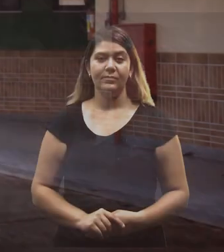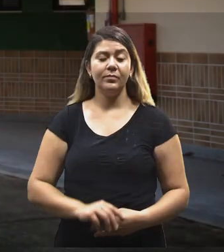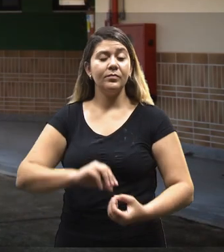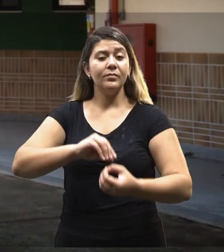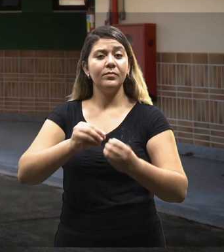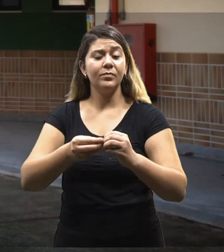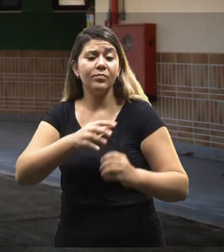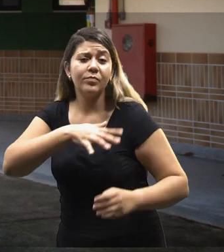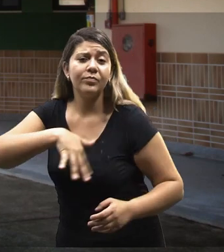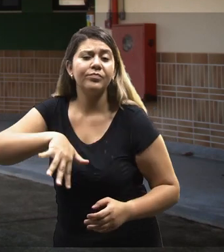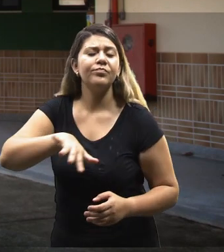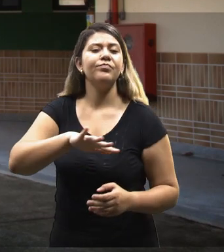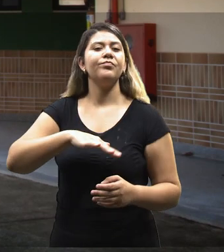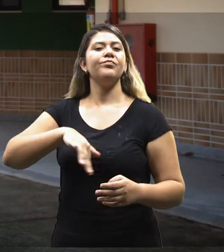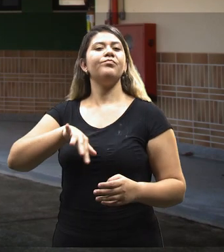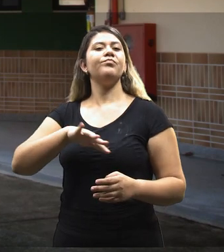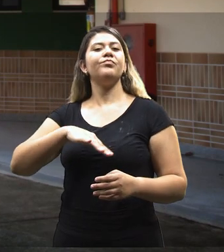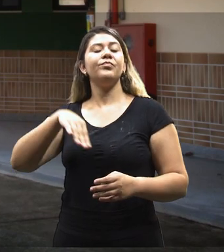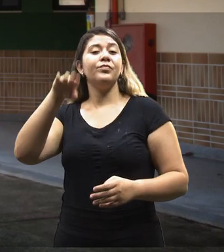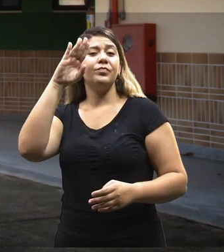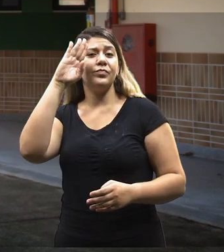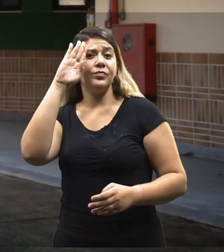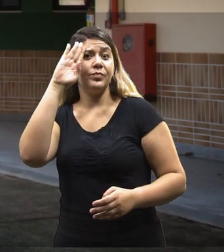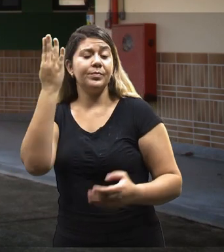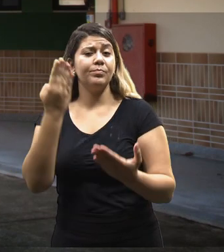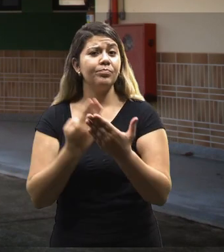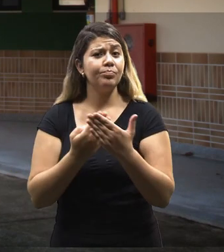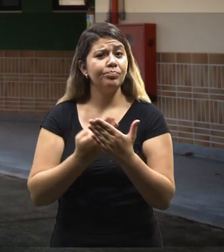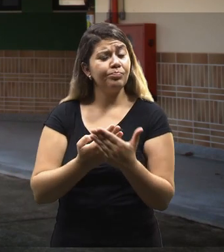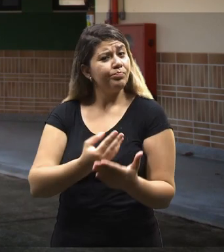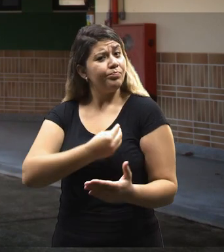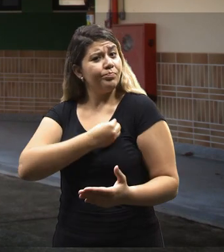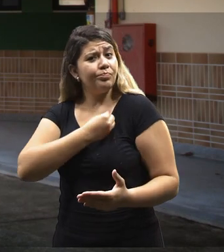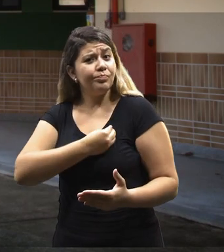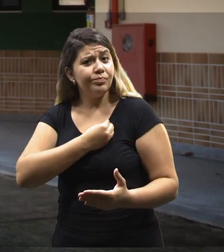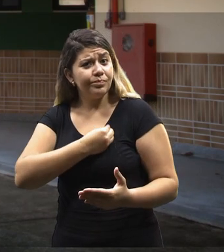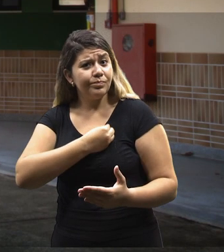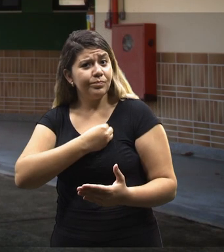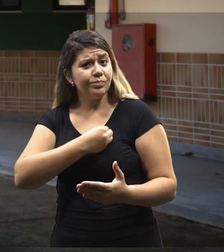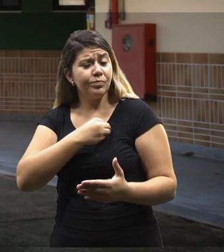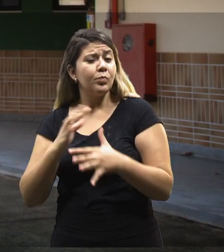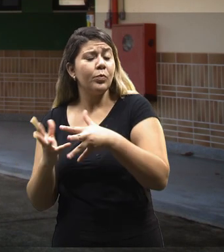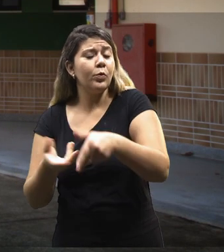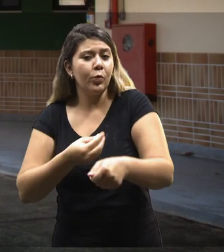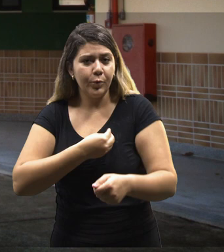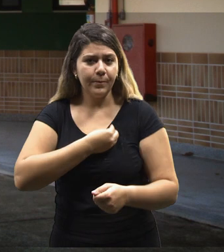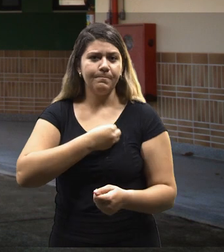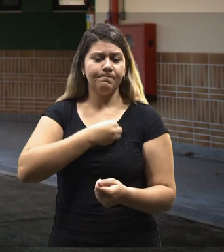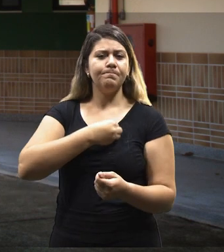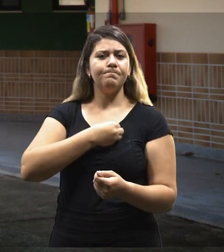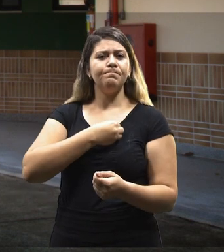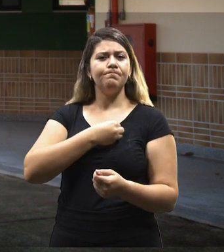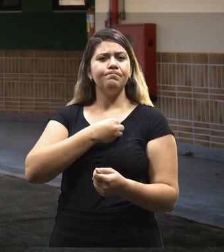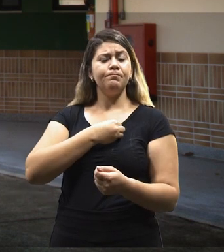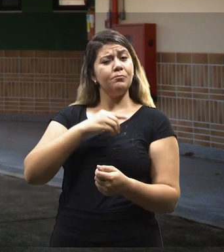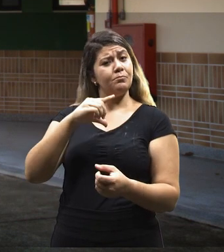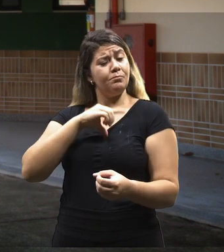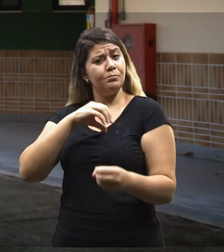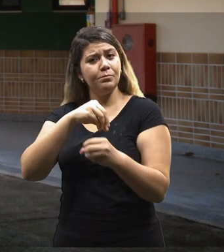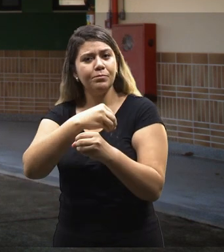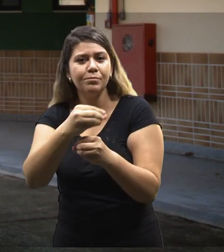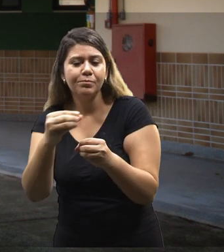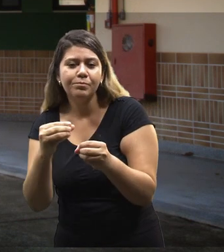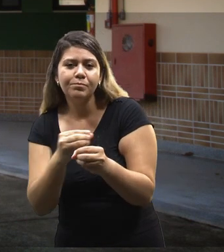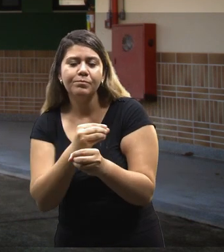A biologia é uma área de estudo que trabalha principalmente com a vida. Tudo que é vivo,